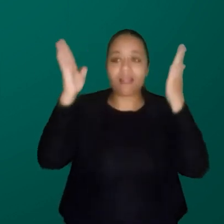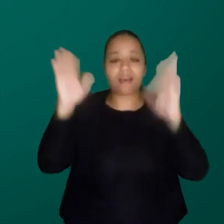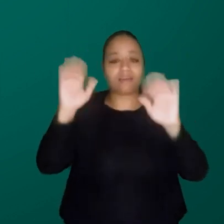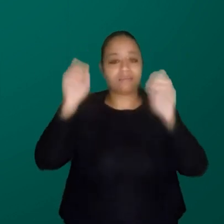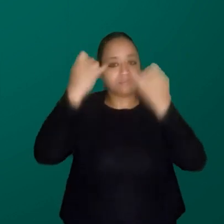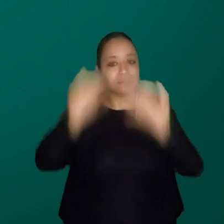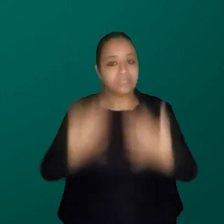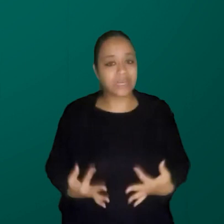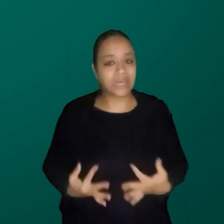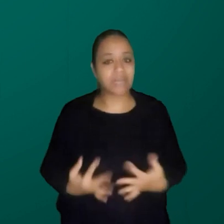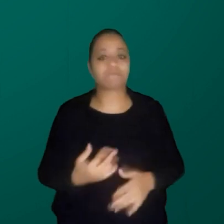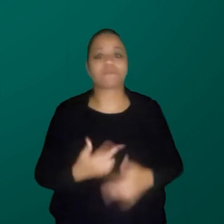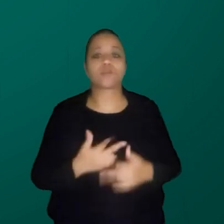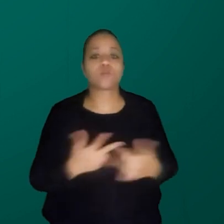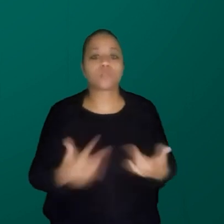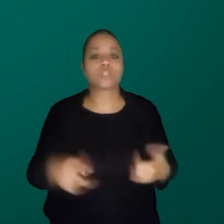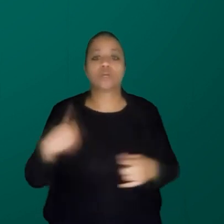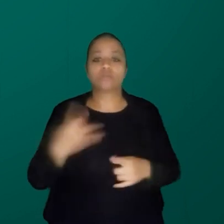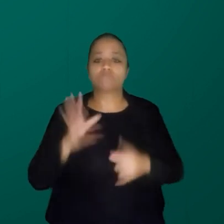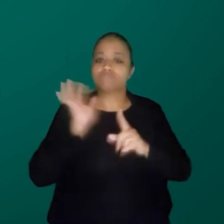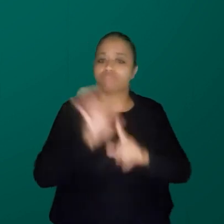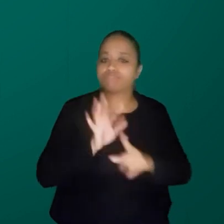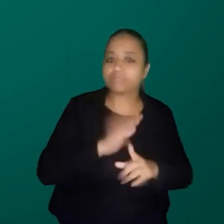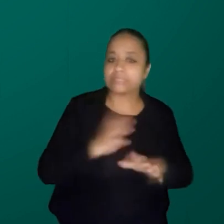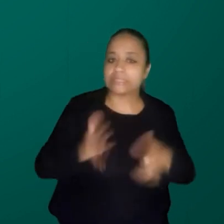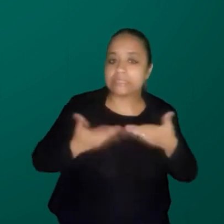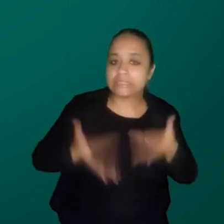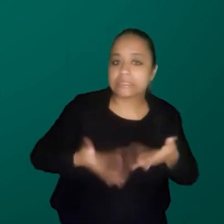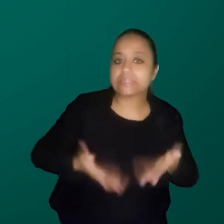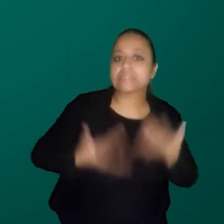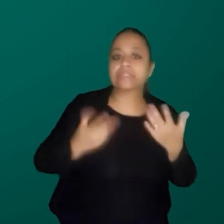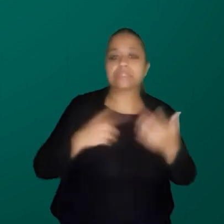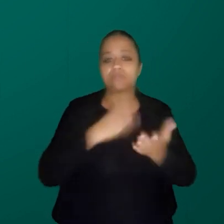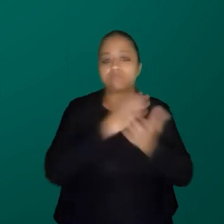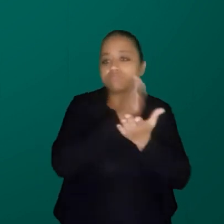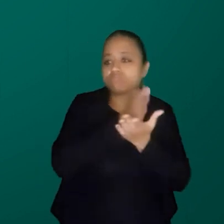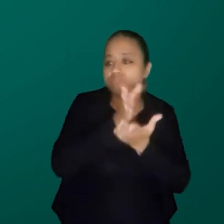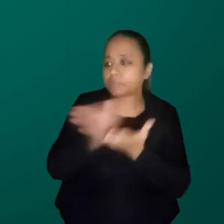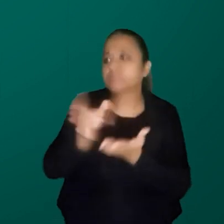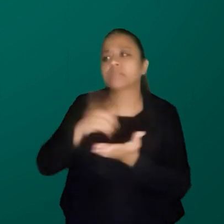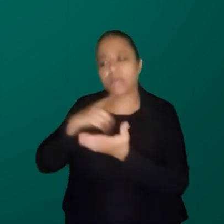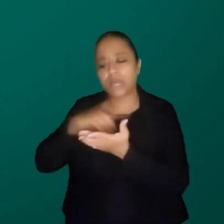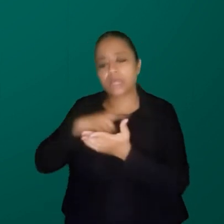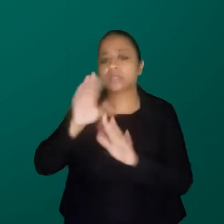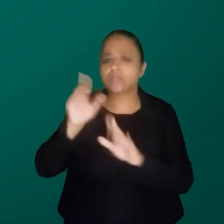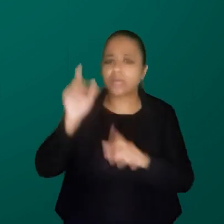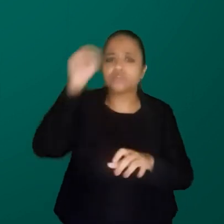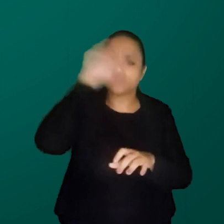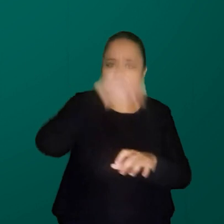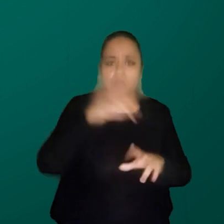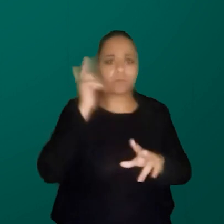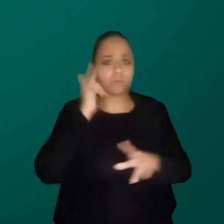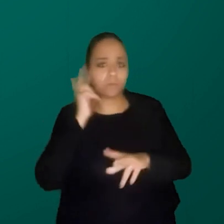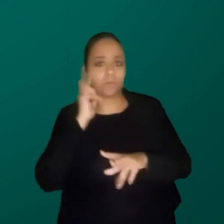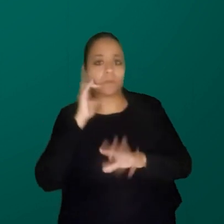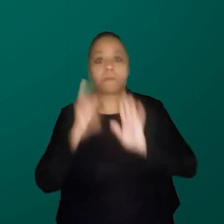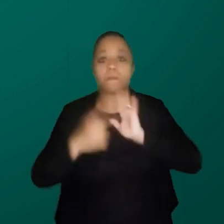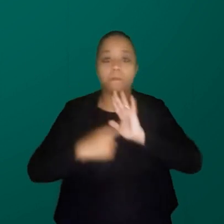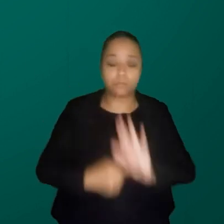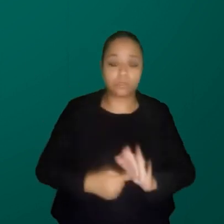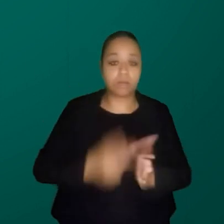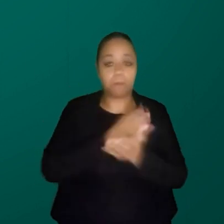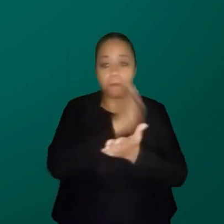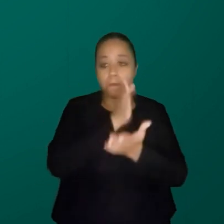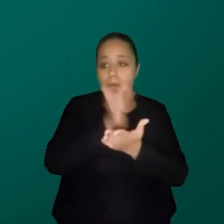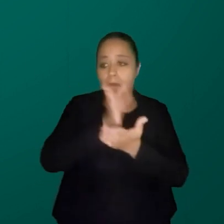sementinha para mostrar que há caminhos. Há muitas dificuldades. A gente tem que mostrar que há caminhos